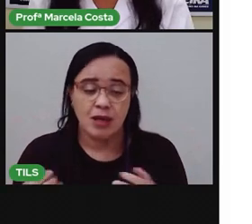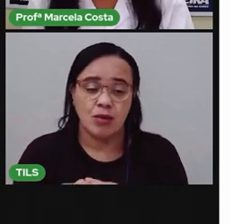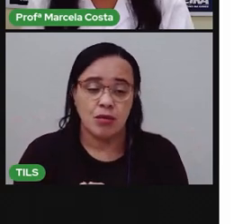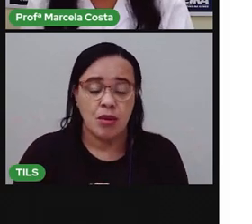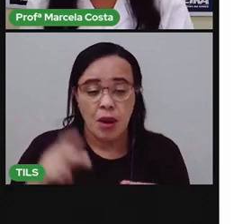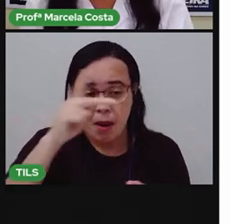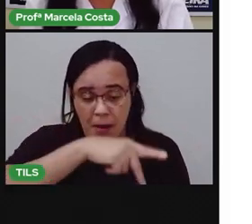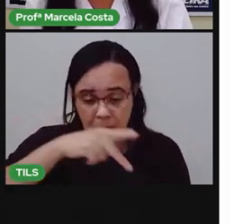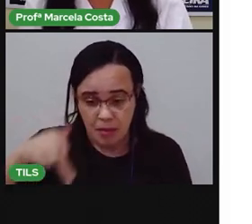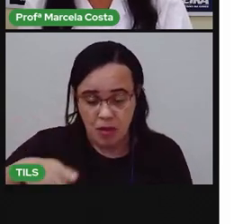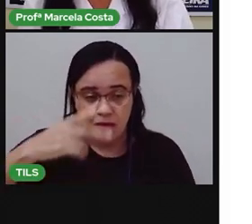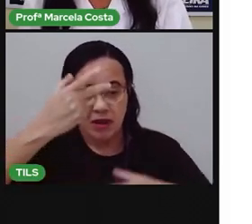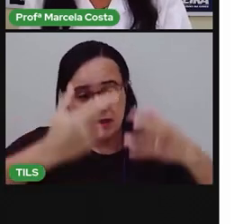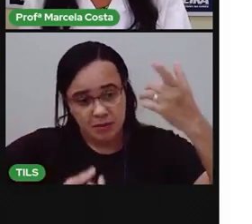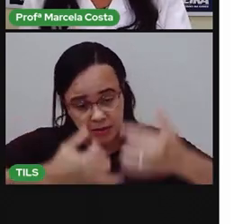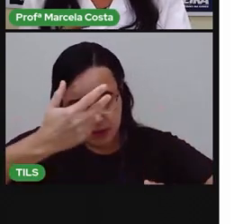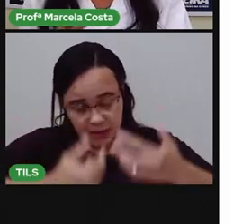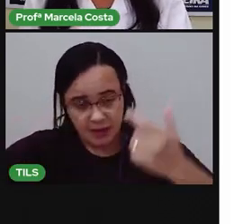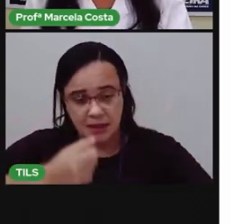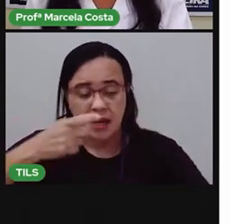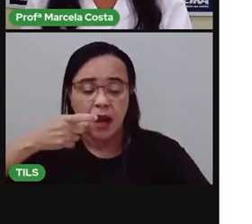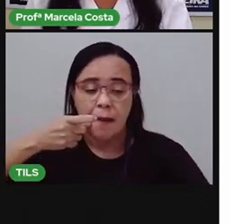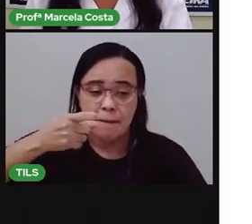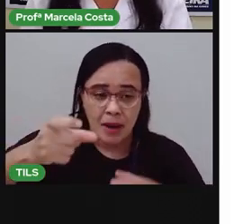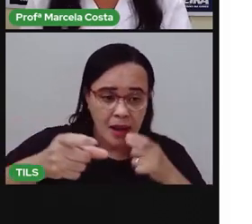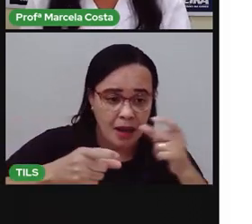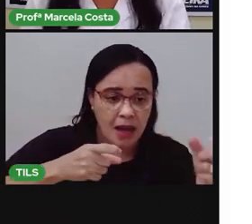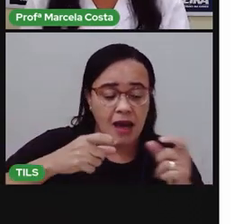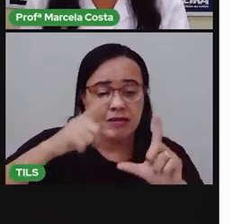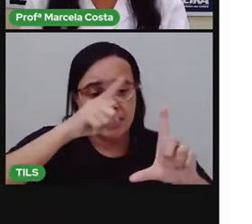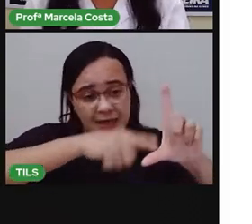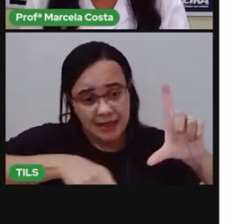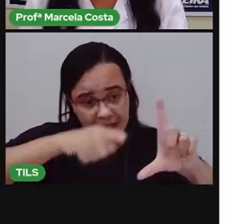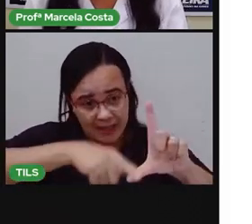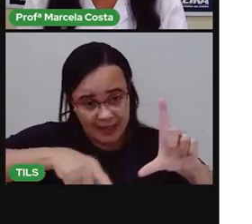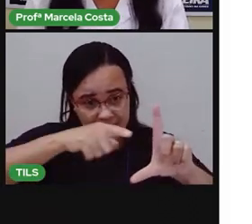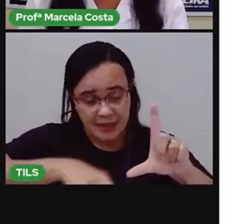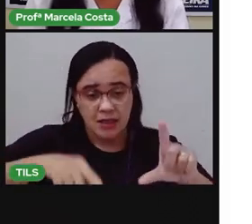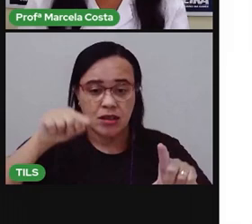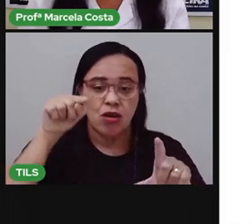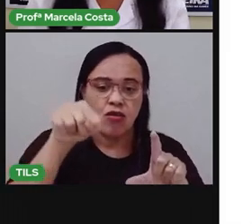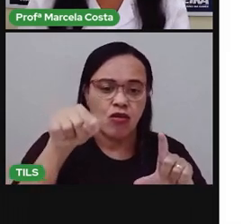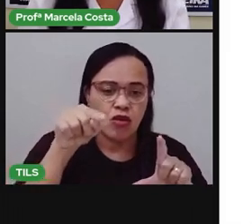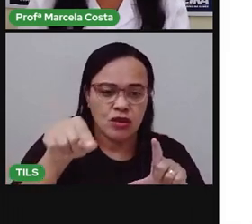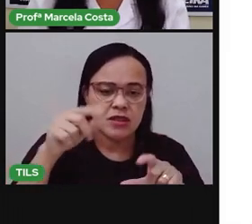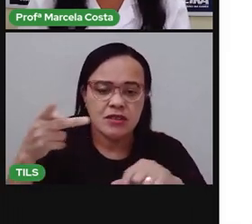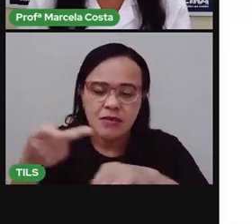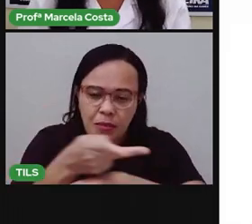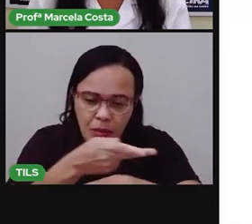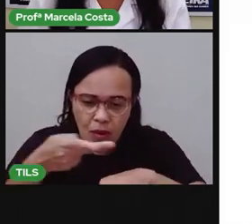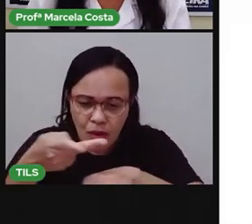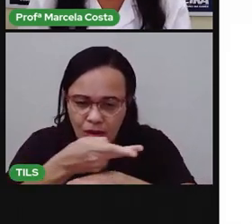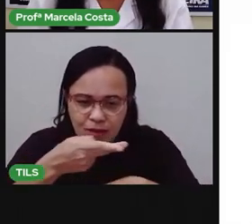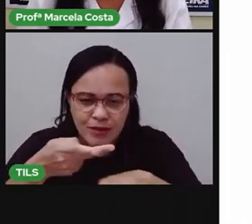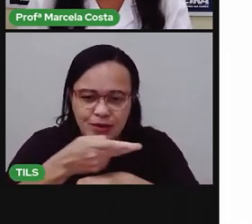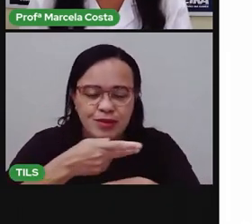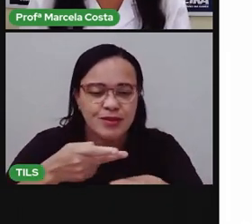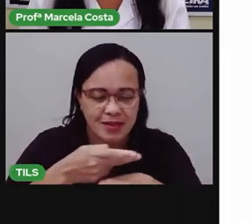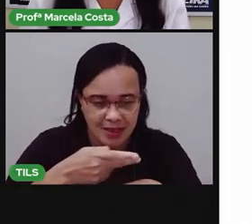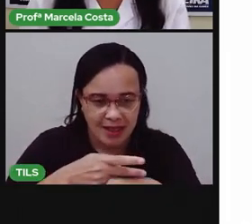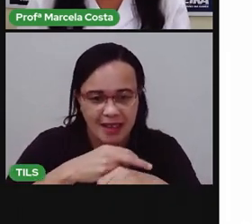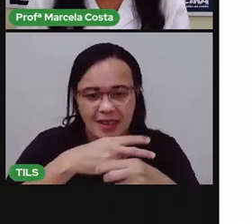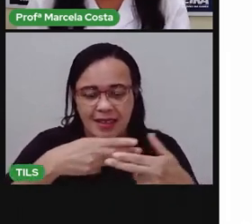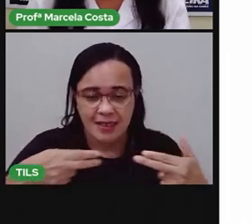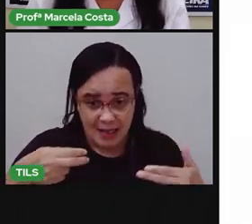letras, tá? E você vai localizar essas letras na embalagem que você tem na mão.